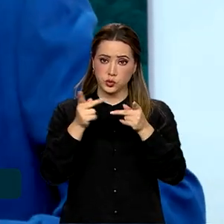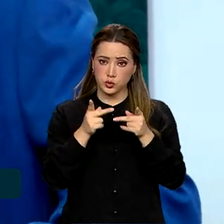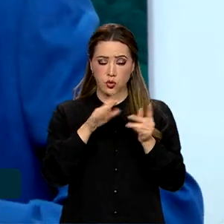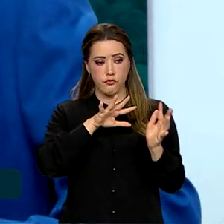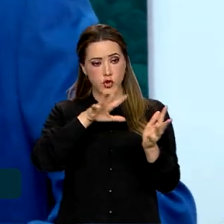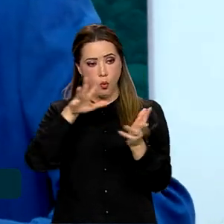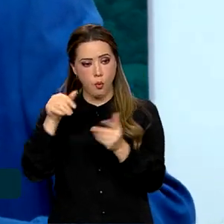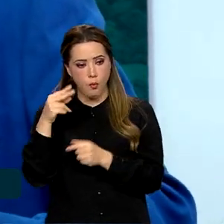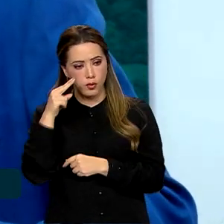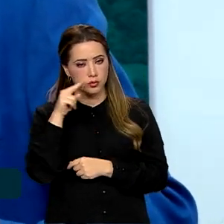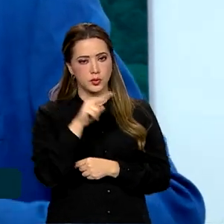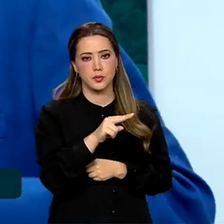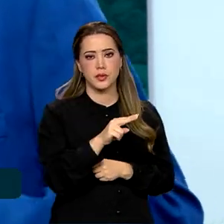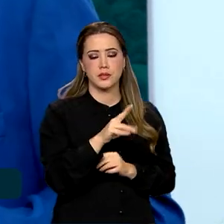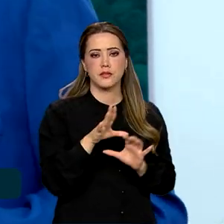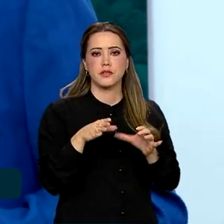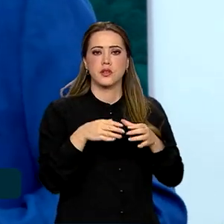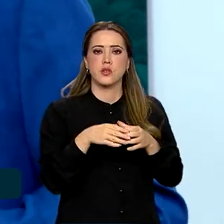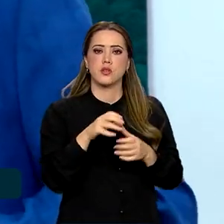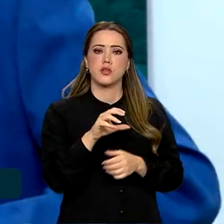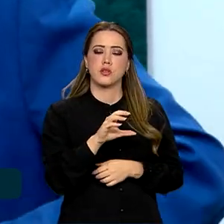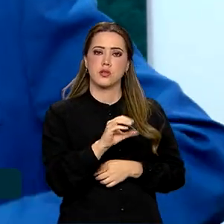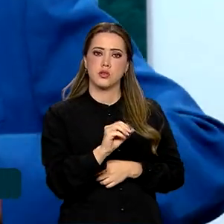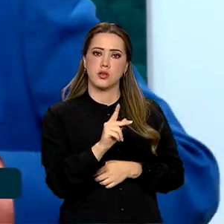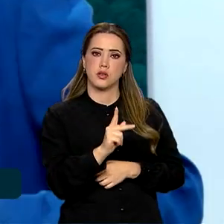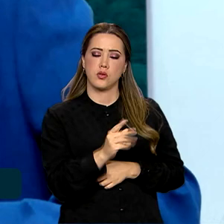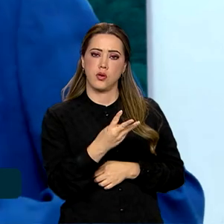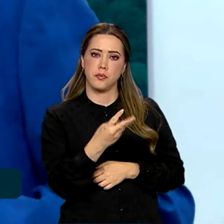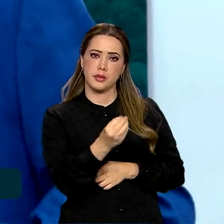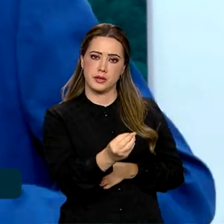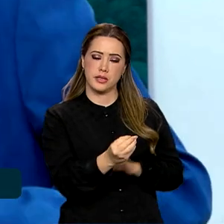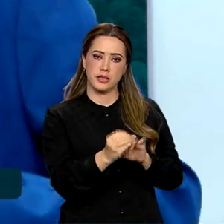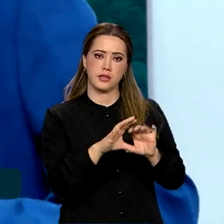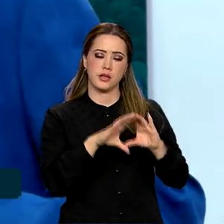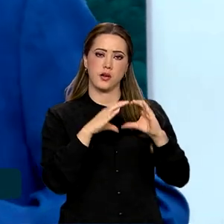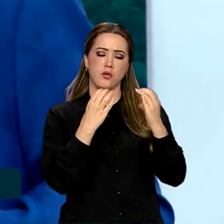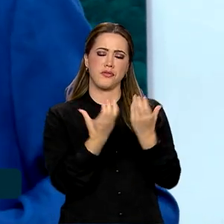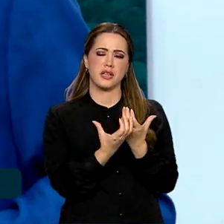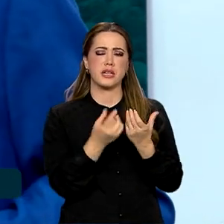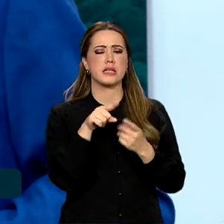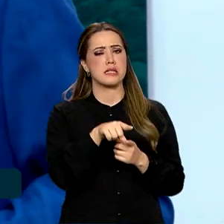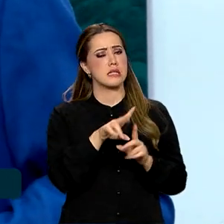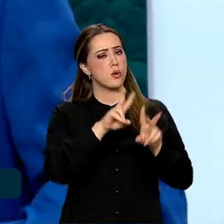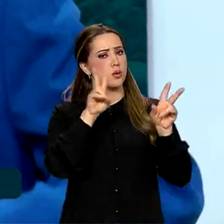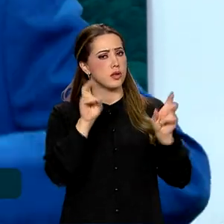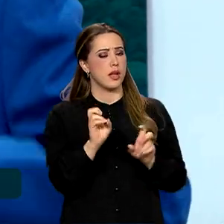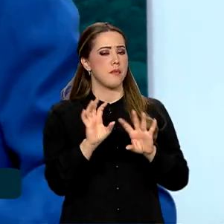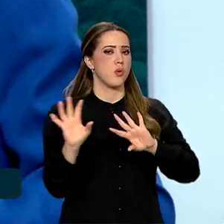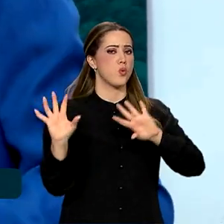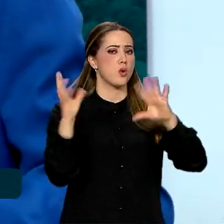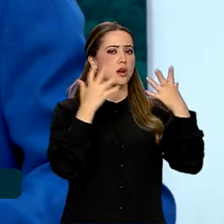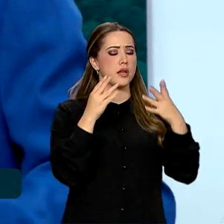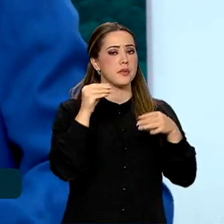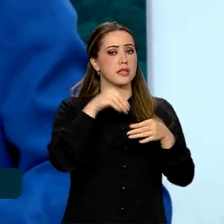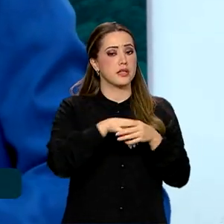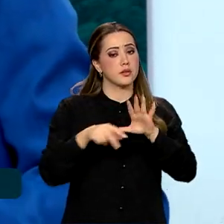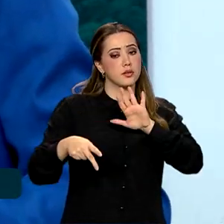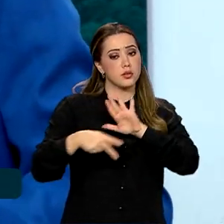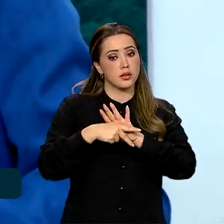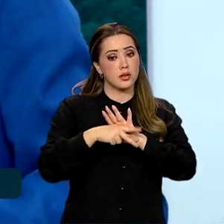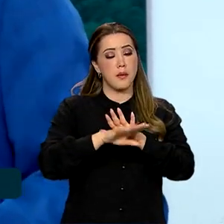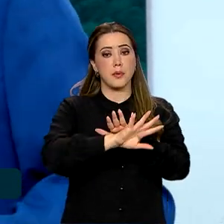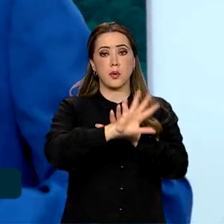mundo venha na COP30, ou seja, nessa conferência que trata sobre o clima, dentro da própria